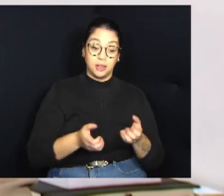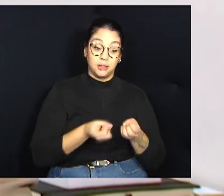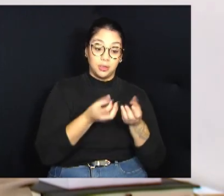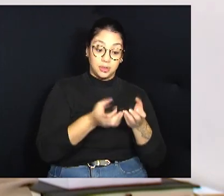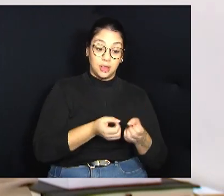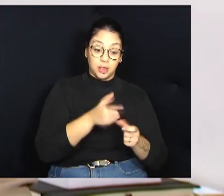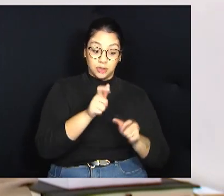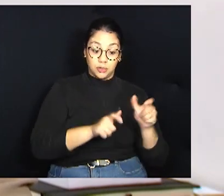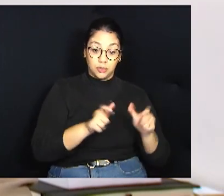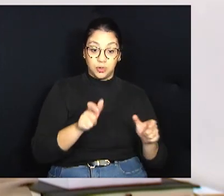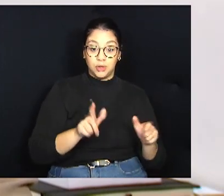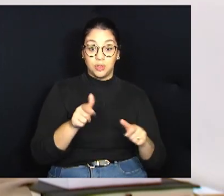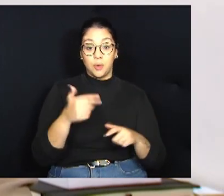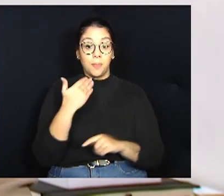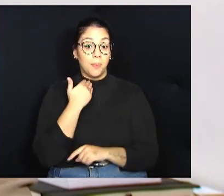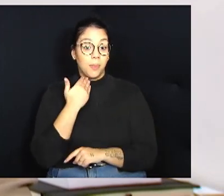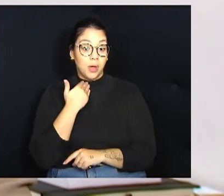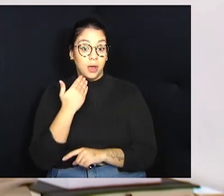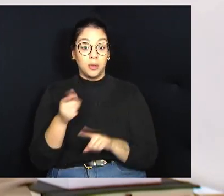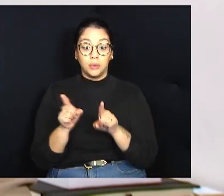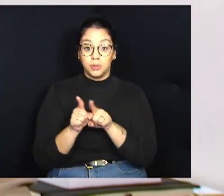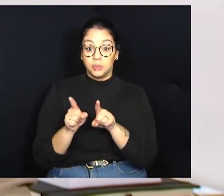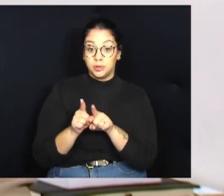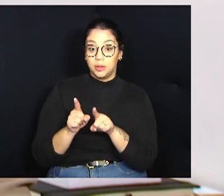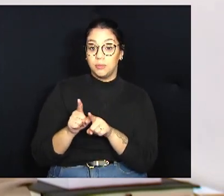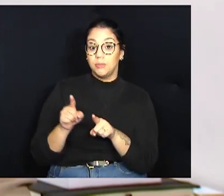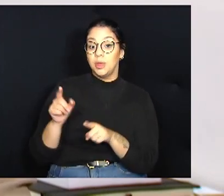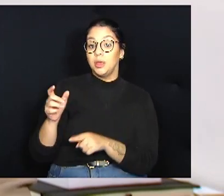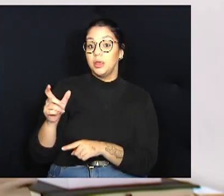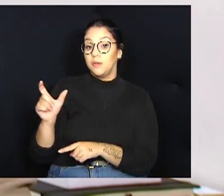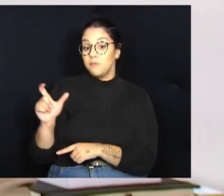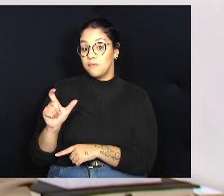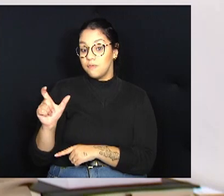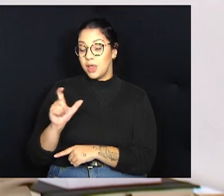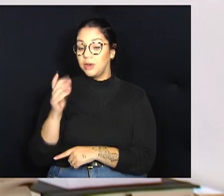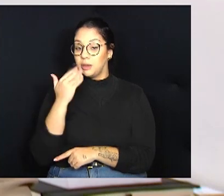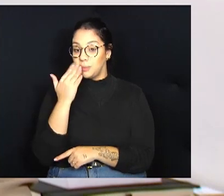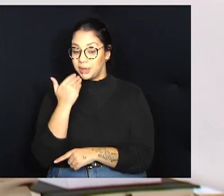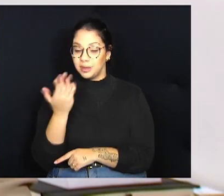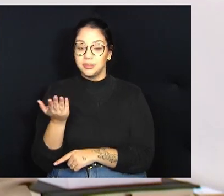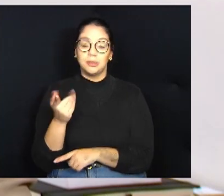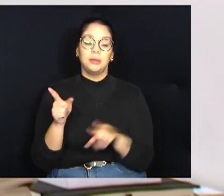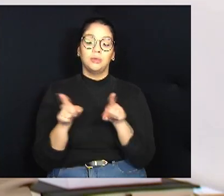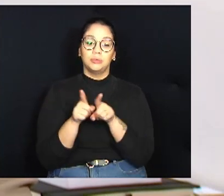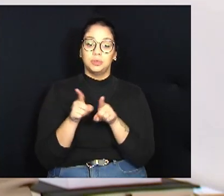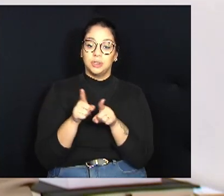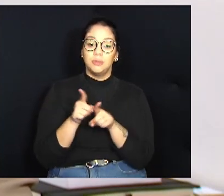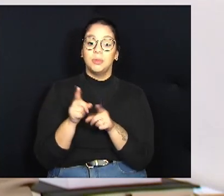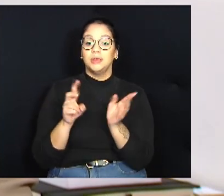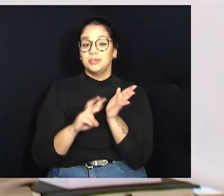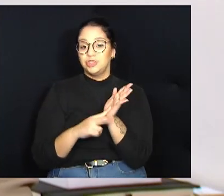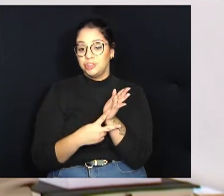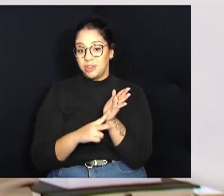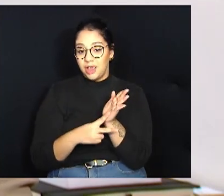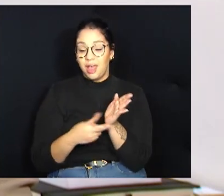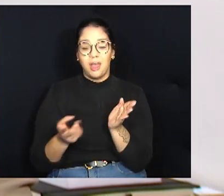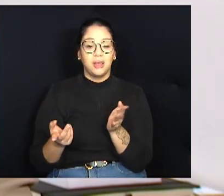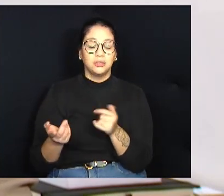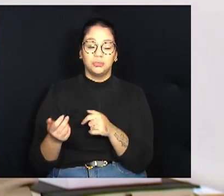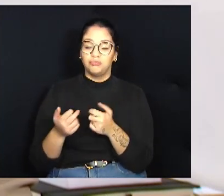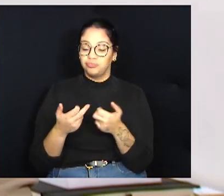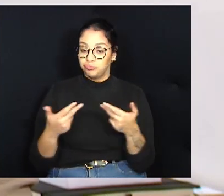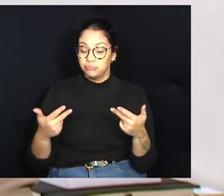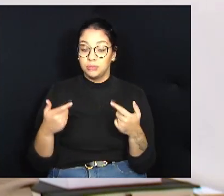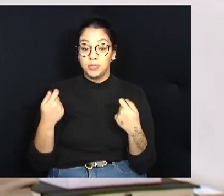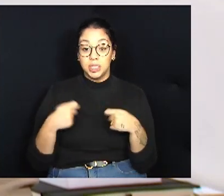banco, com empresa de cartão de valer alimentação, com plano de saúde, com sindicato. Então, tem que ter